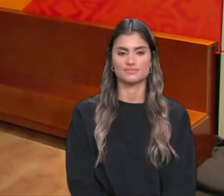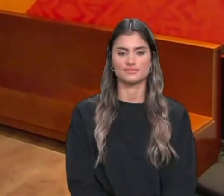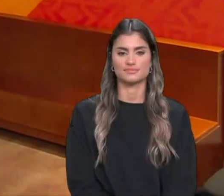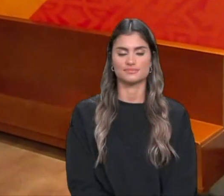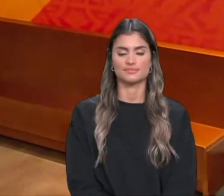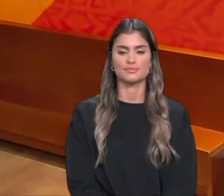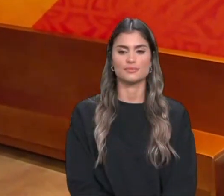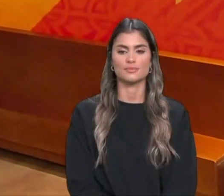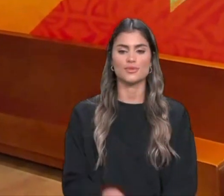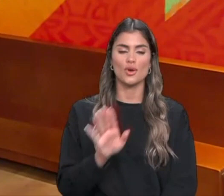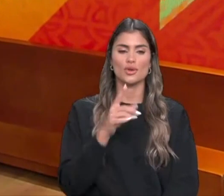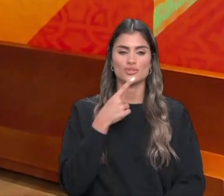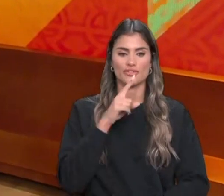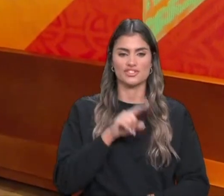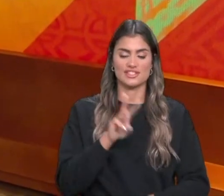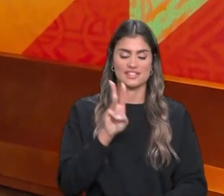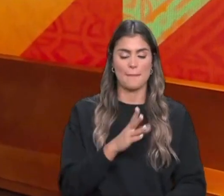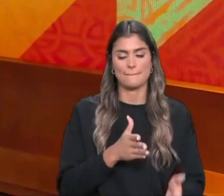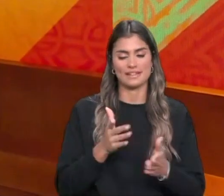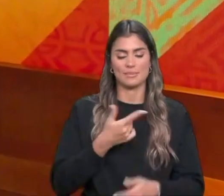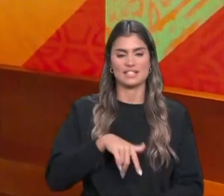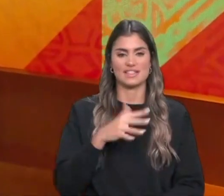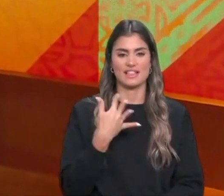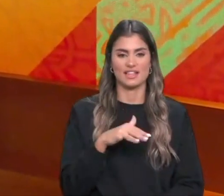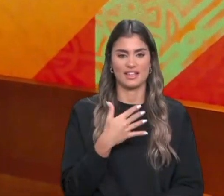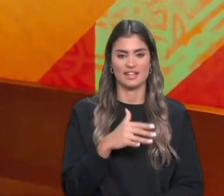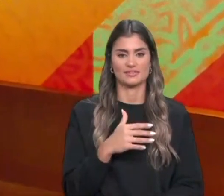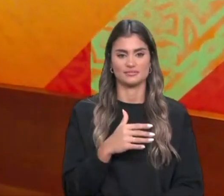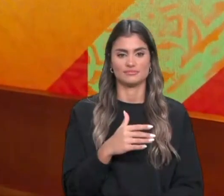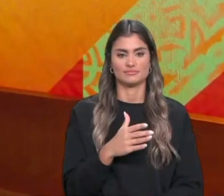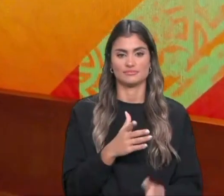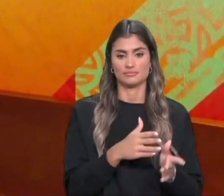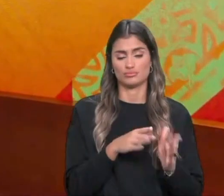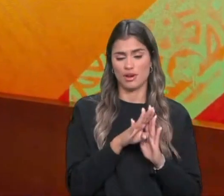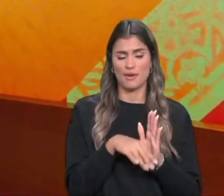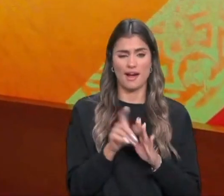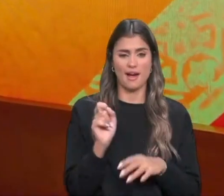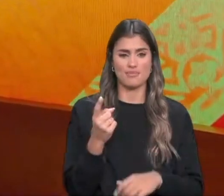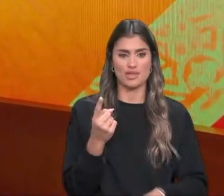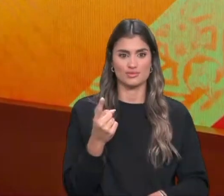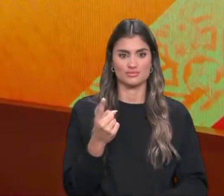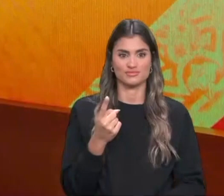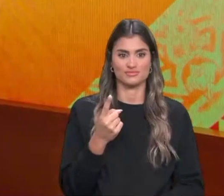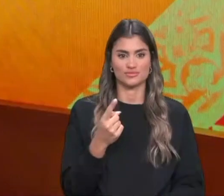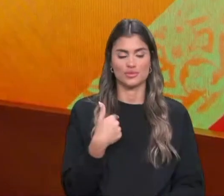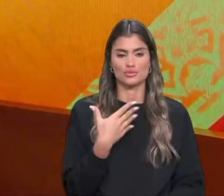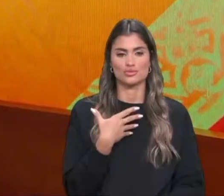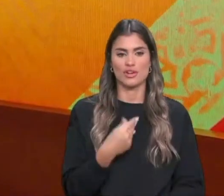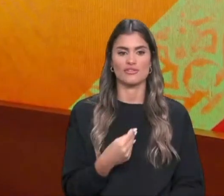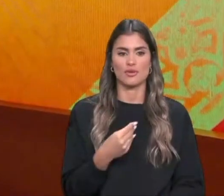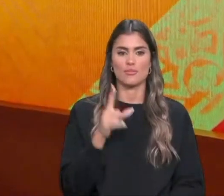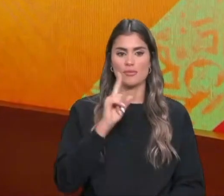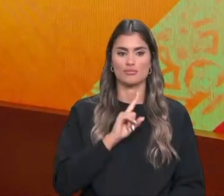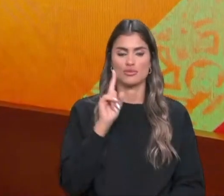Olá, estamos na terceira parte da Praça de Almeida. Faz um instante. Olha, que fazer assim, adorava ter aqui uma mulher